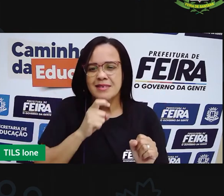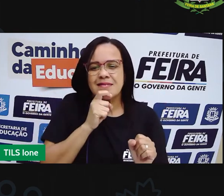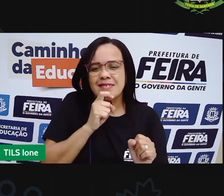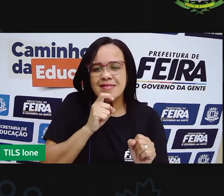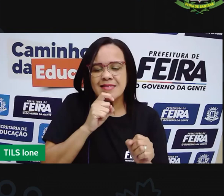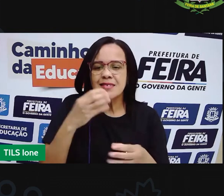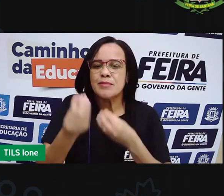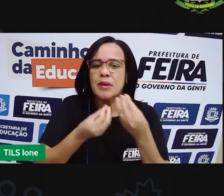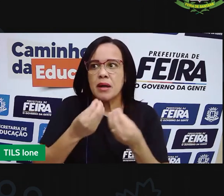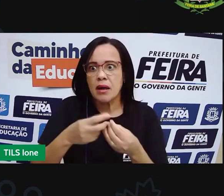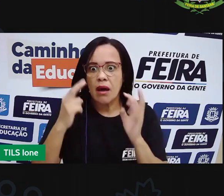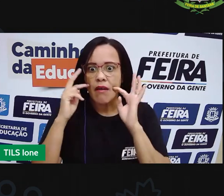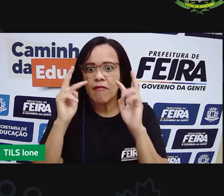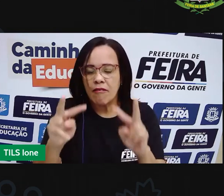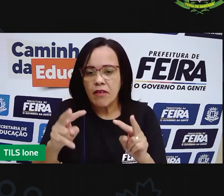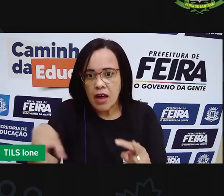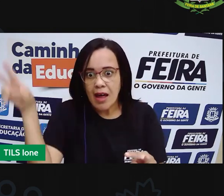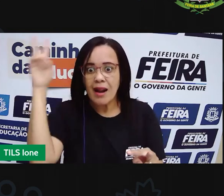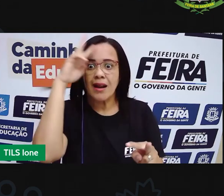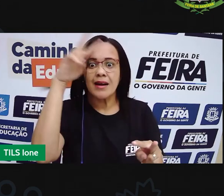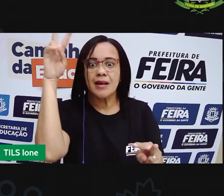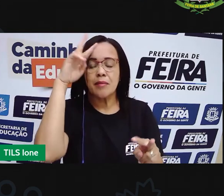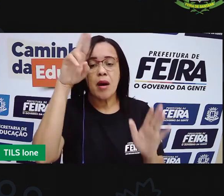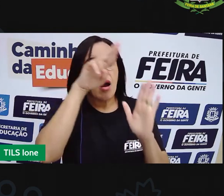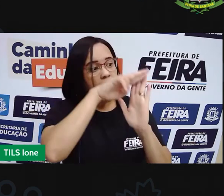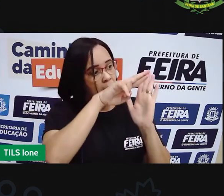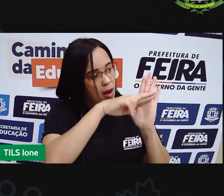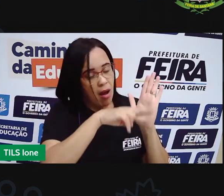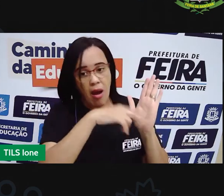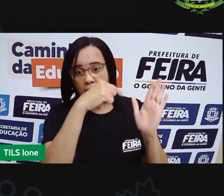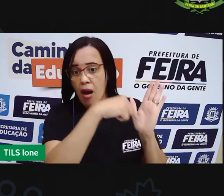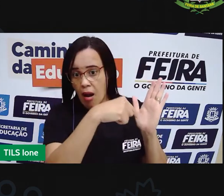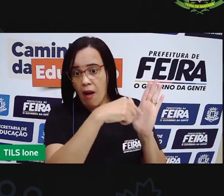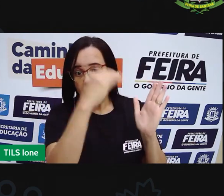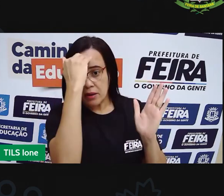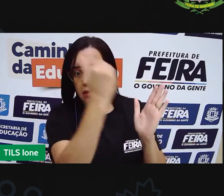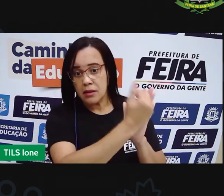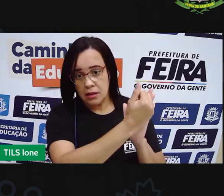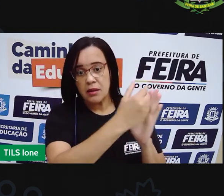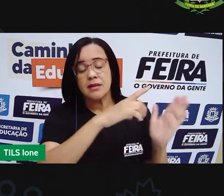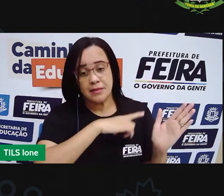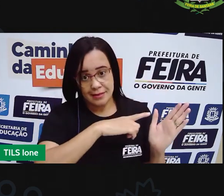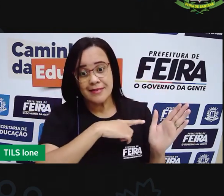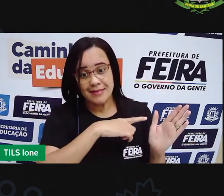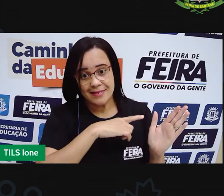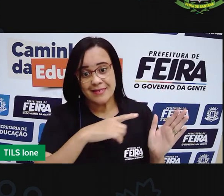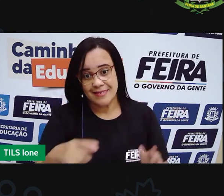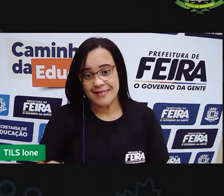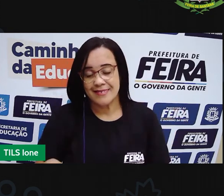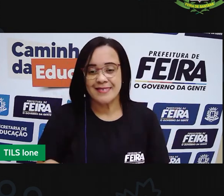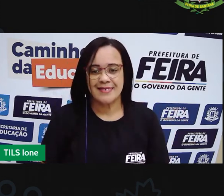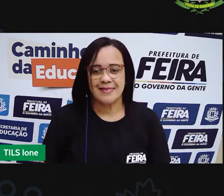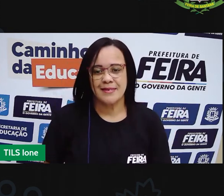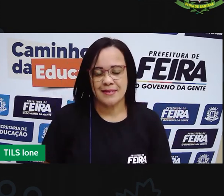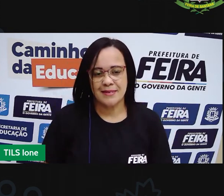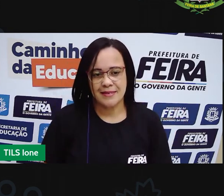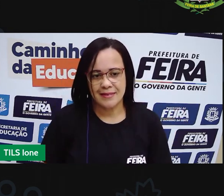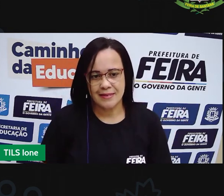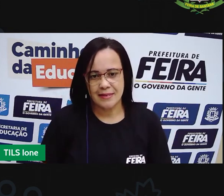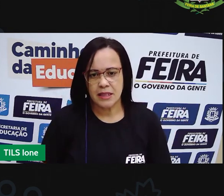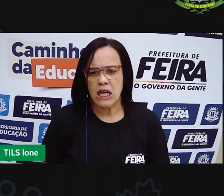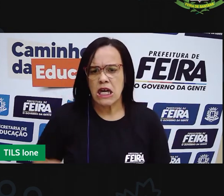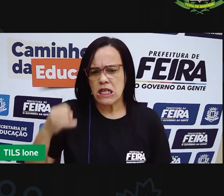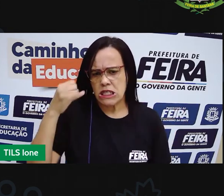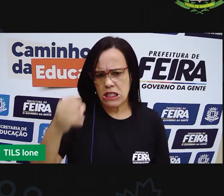para as pessoas que cheguem na sua casa sabem como se comportar naquele ambiente. se abrir,